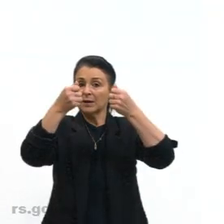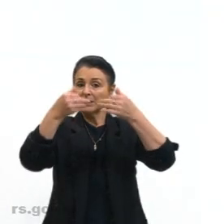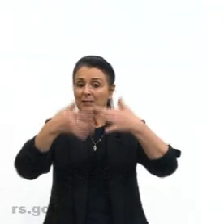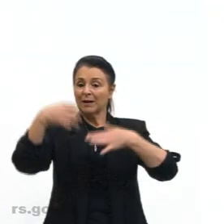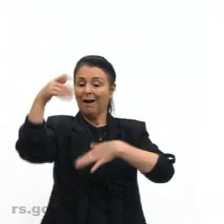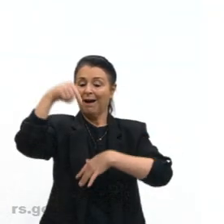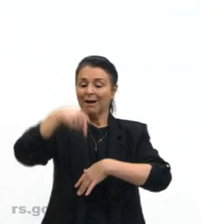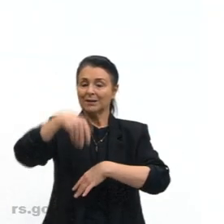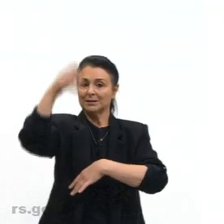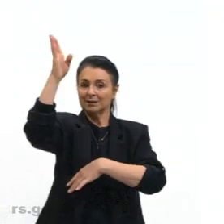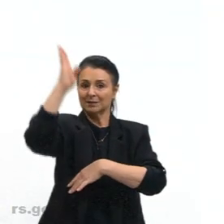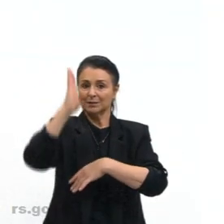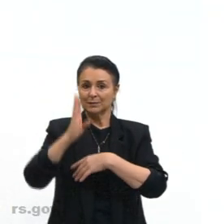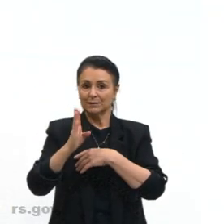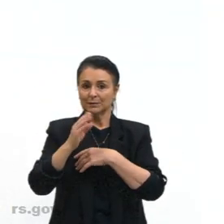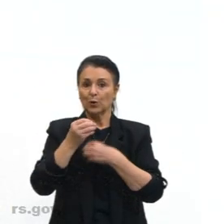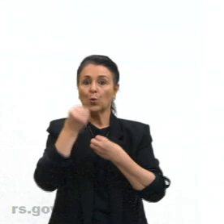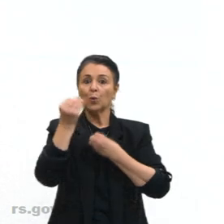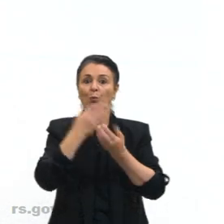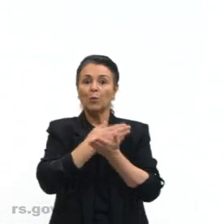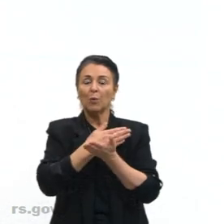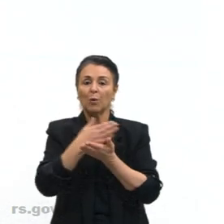formação aí de algumas massas de ar.